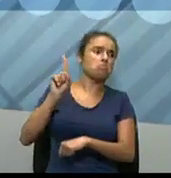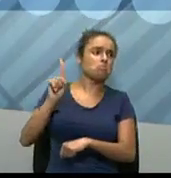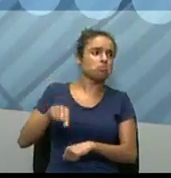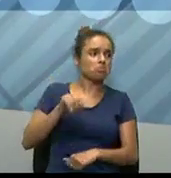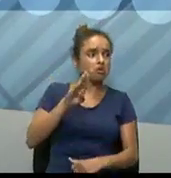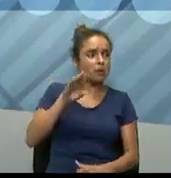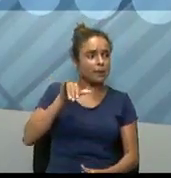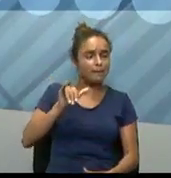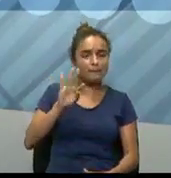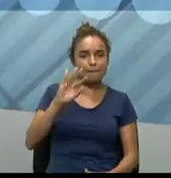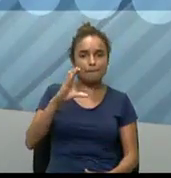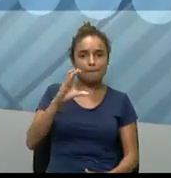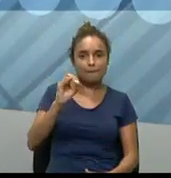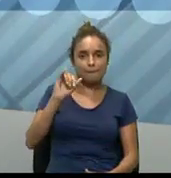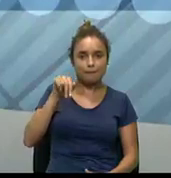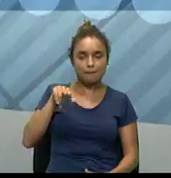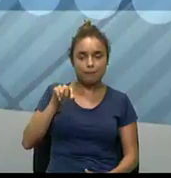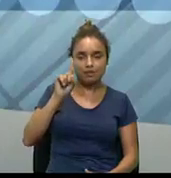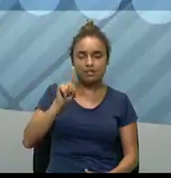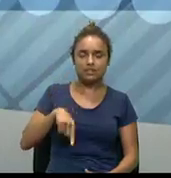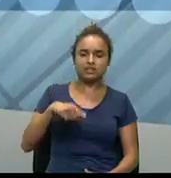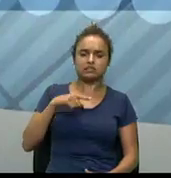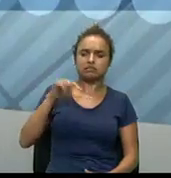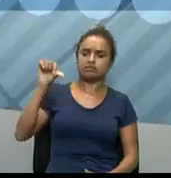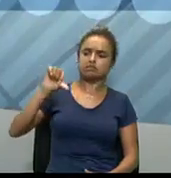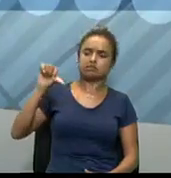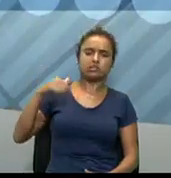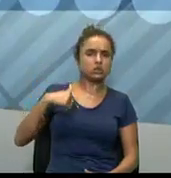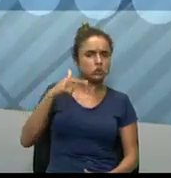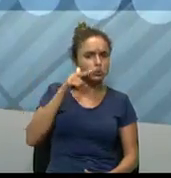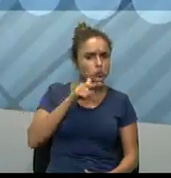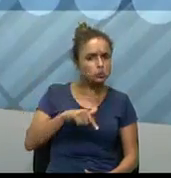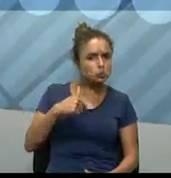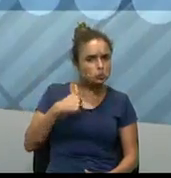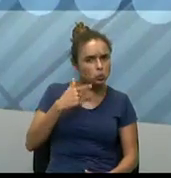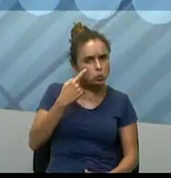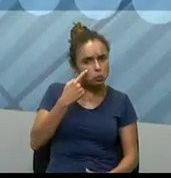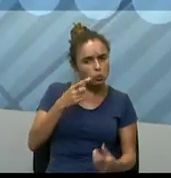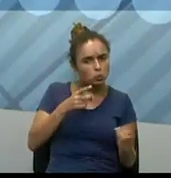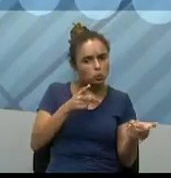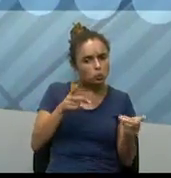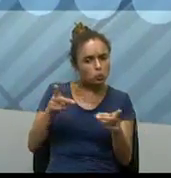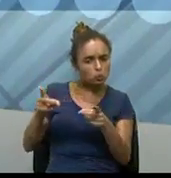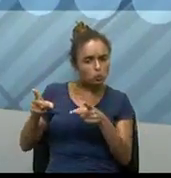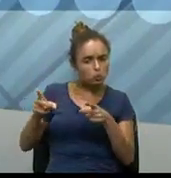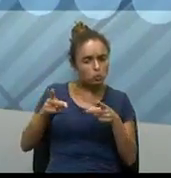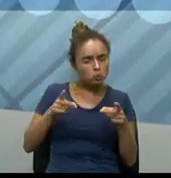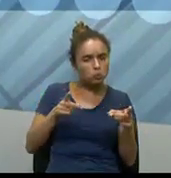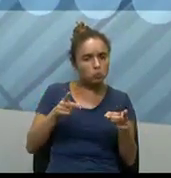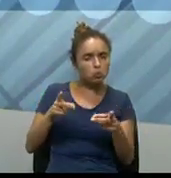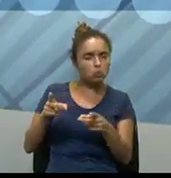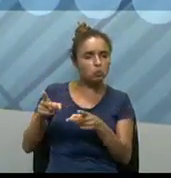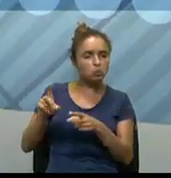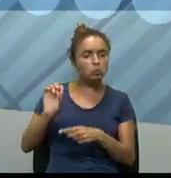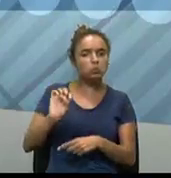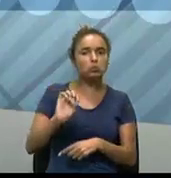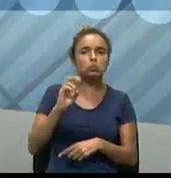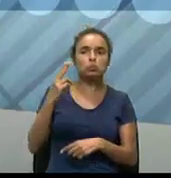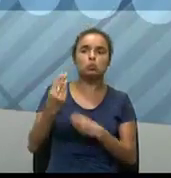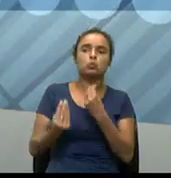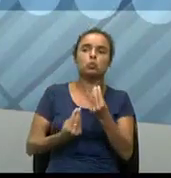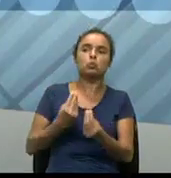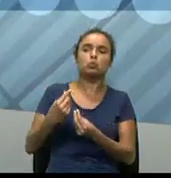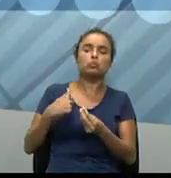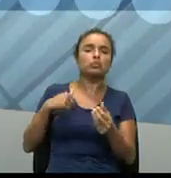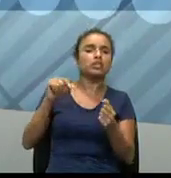Bitcoin me trouxe prejuízo. Será que eu consigo vender, né? Então, ou, né? Como é eu